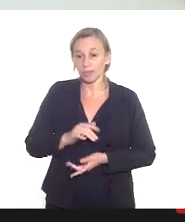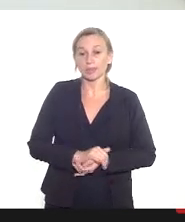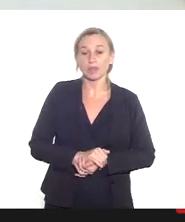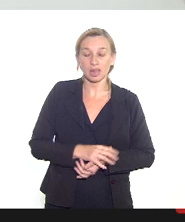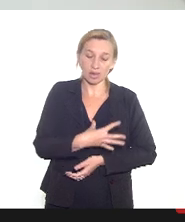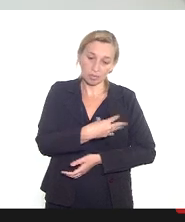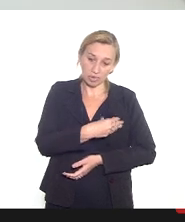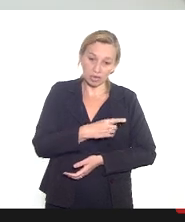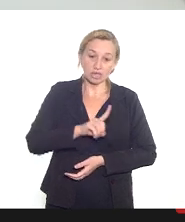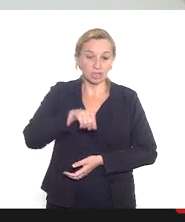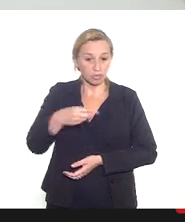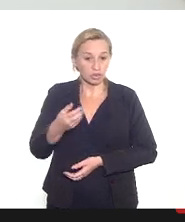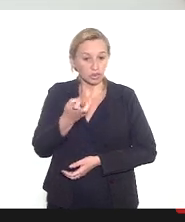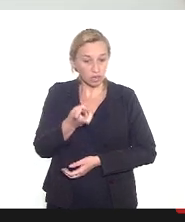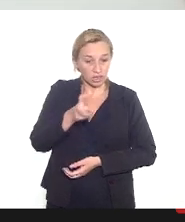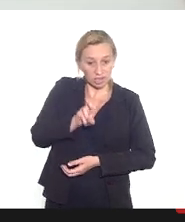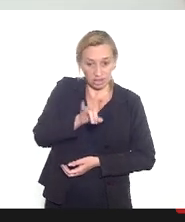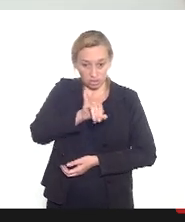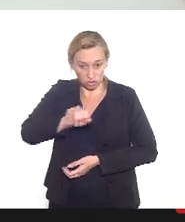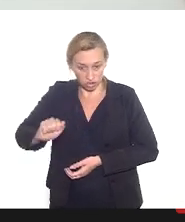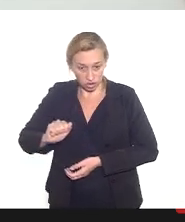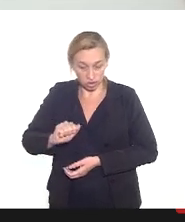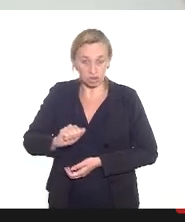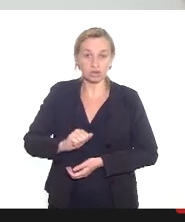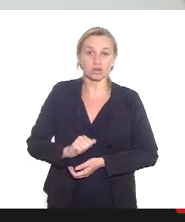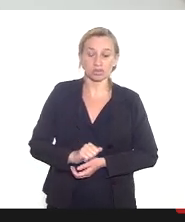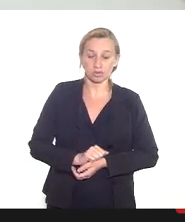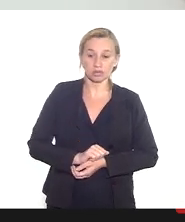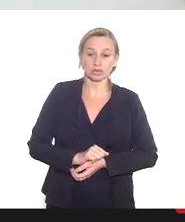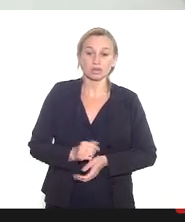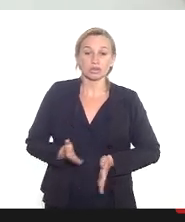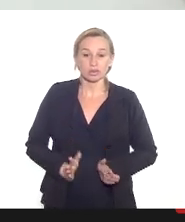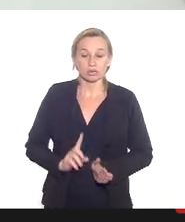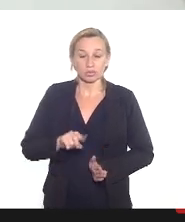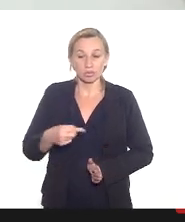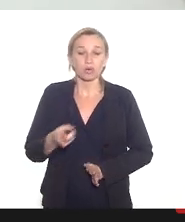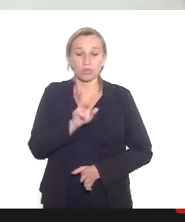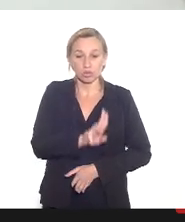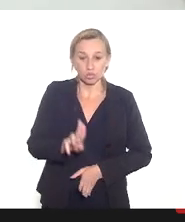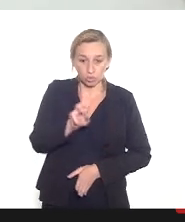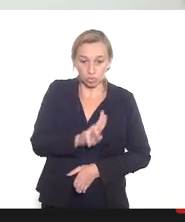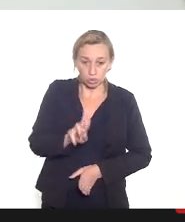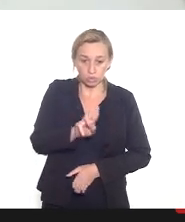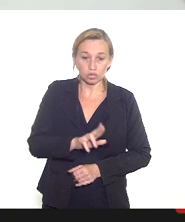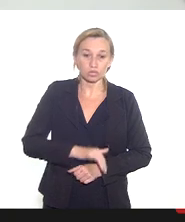as lactantes após 45 dias pós-parto elas podem fazer uso da